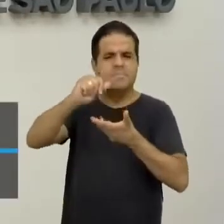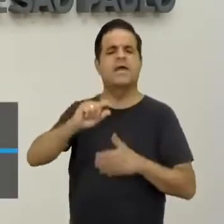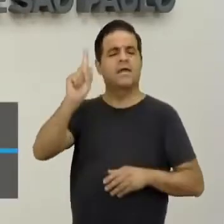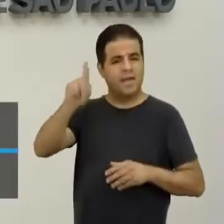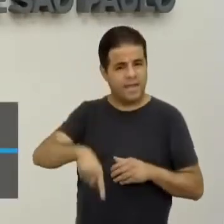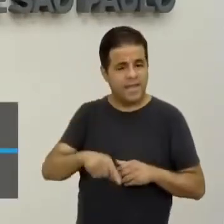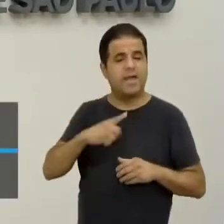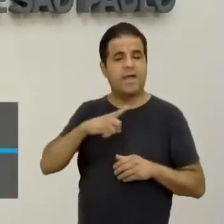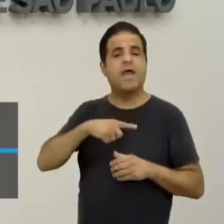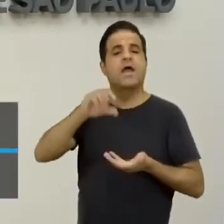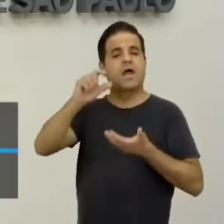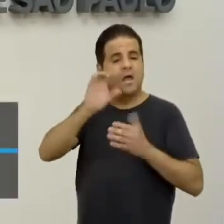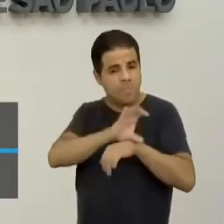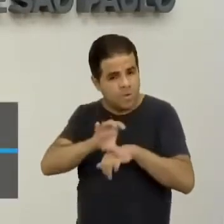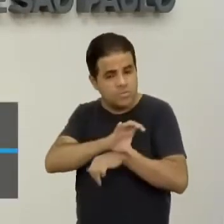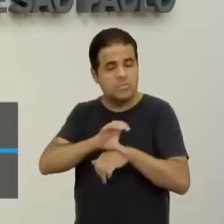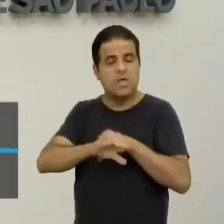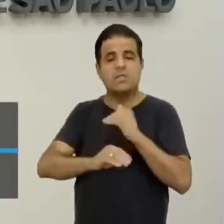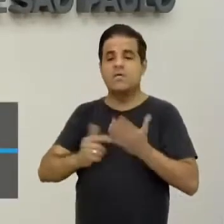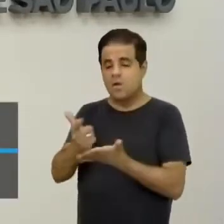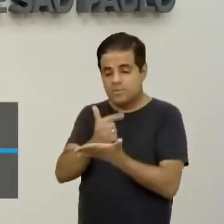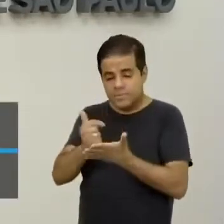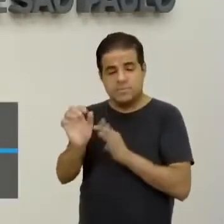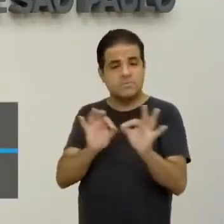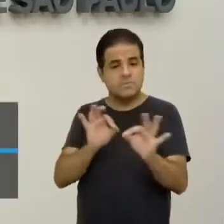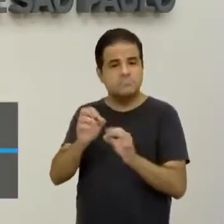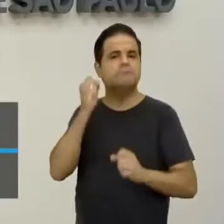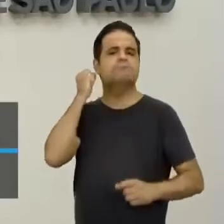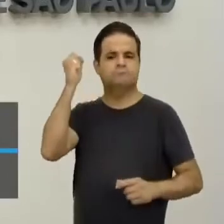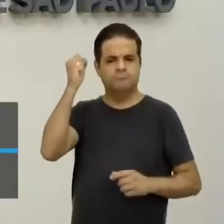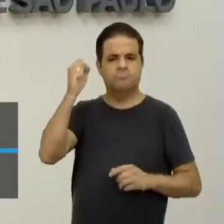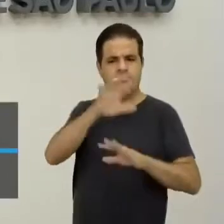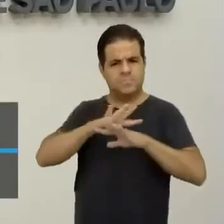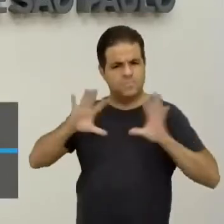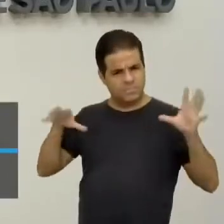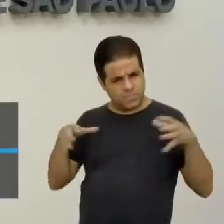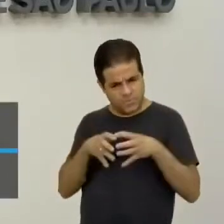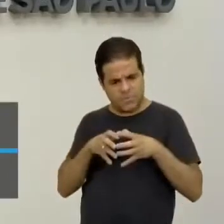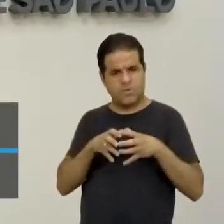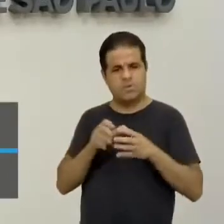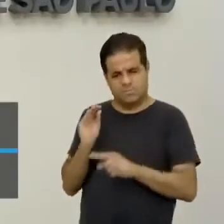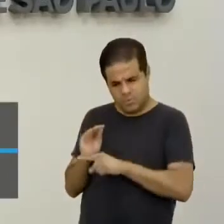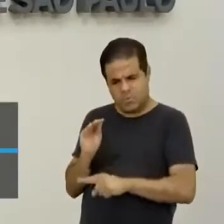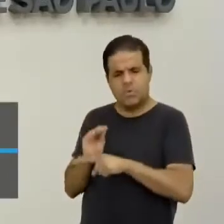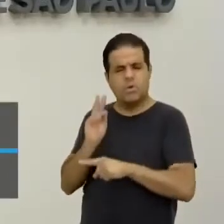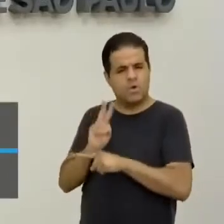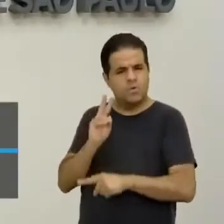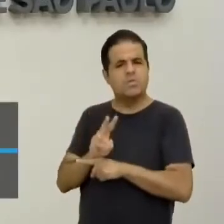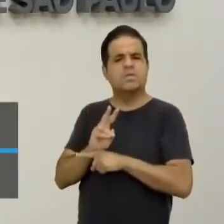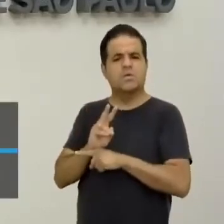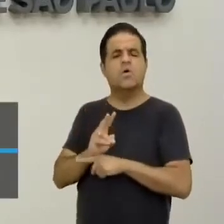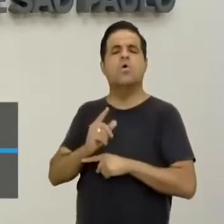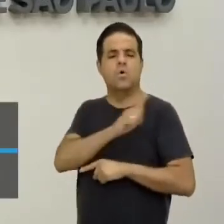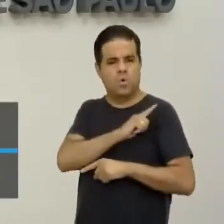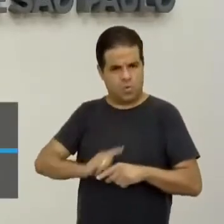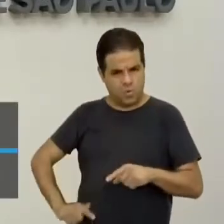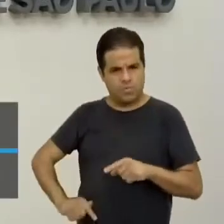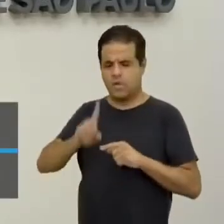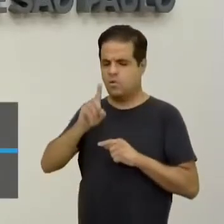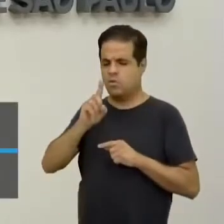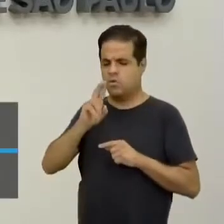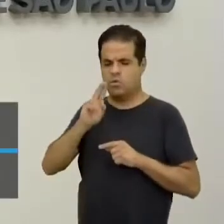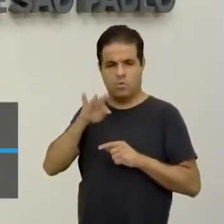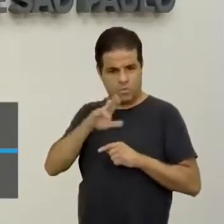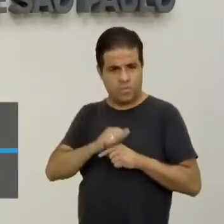ela ainda assim é uma constituição que foi desenhada por forças conservadoras. O Dutra também esteve no governo do